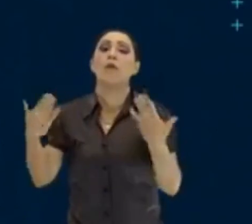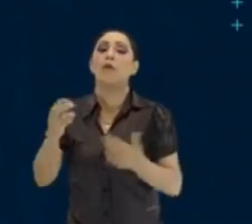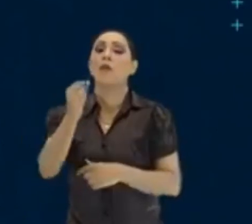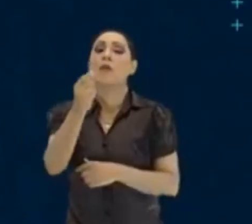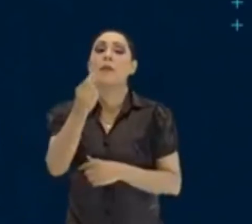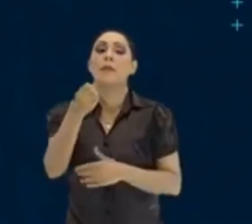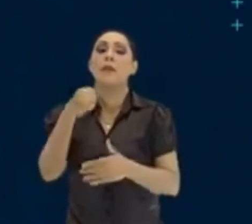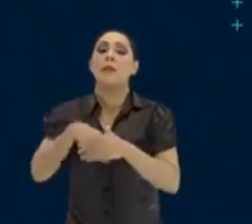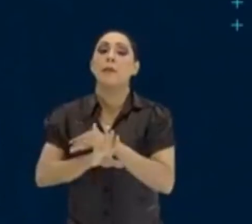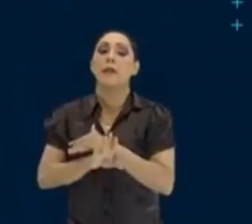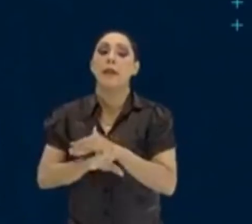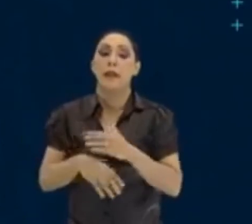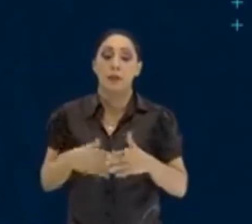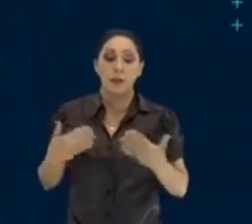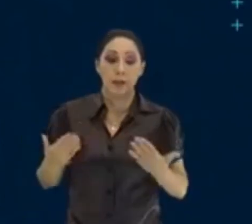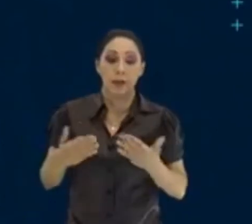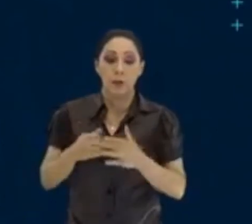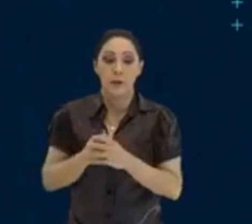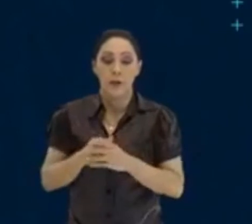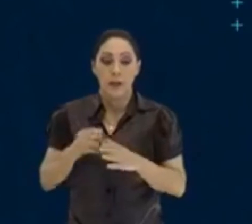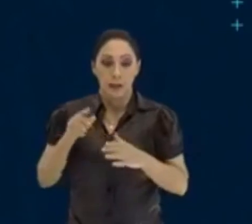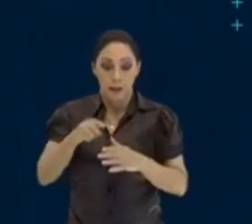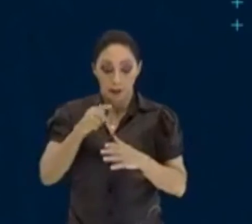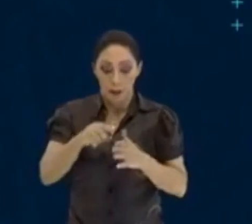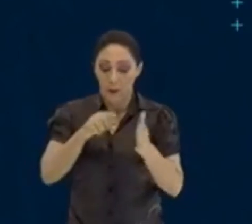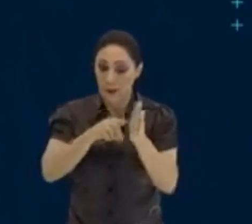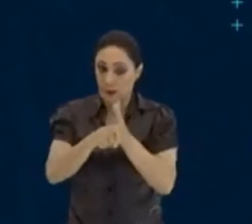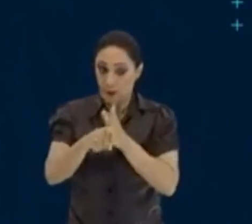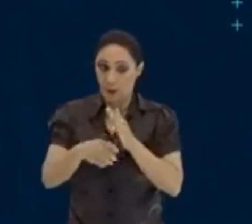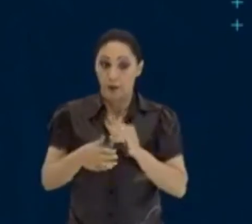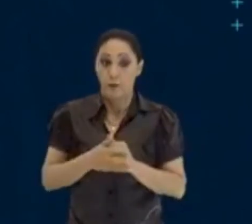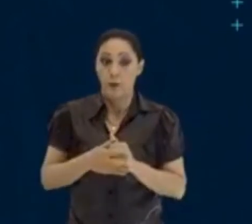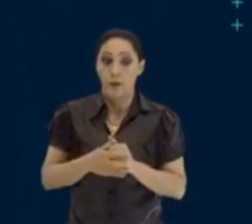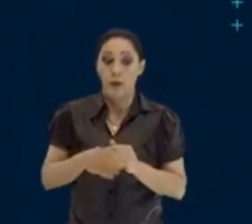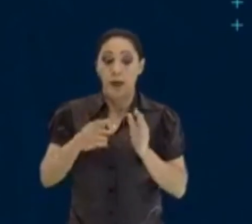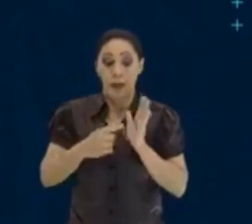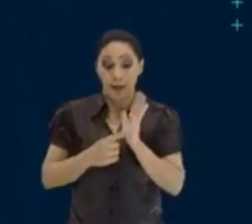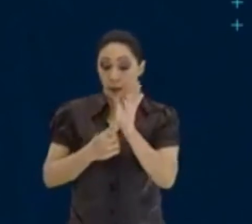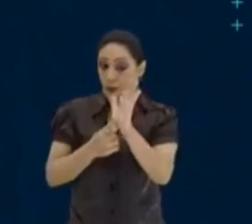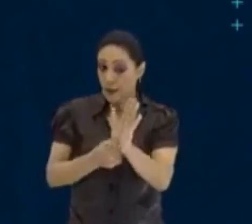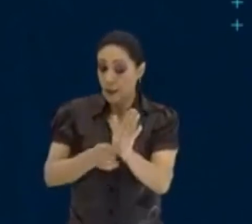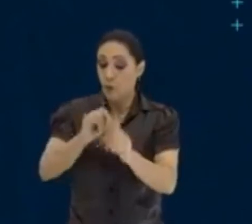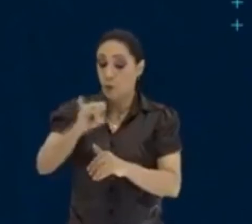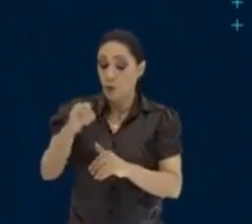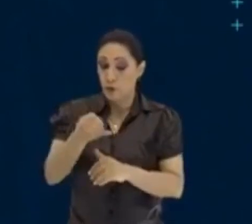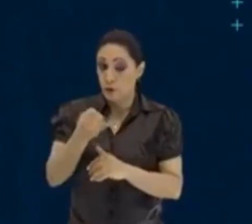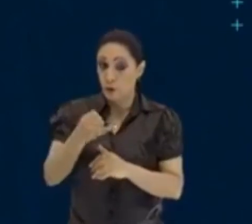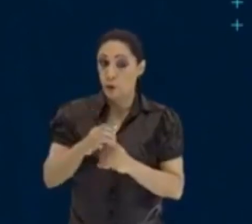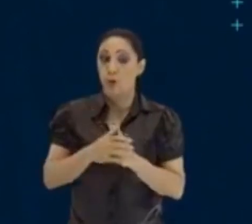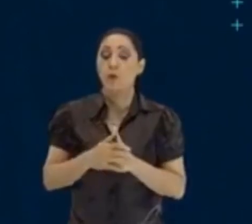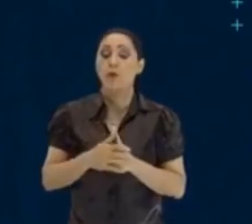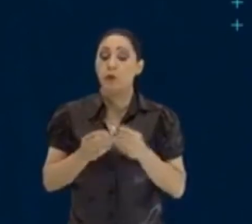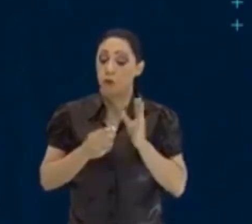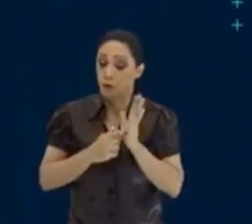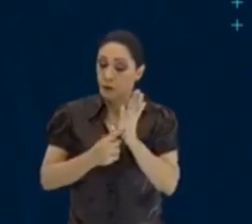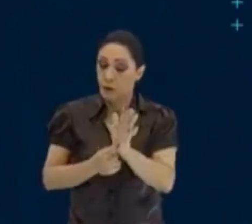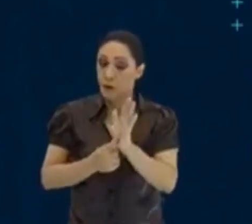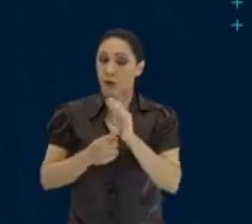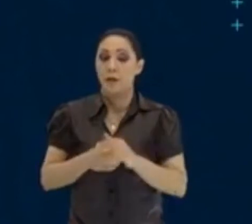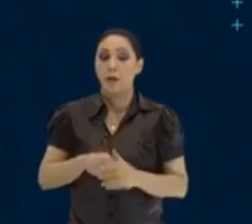Olha só, pessoal. Agora, nessa questão, ele te deu juros, não foi? Rapaz, ele te deu juros,